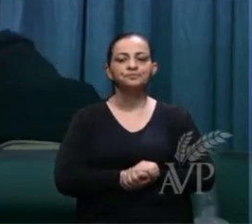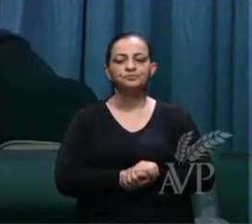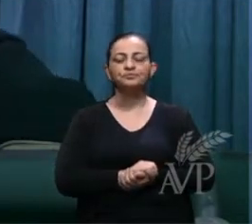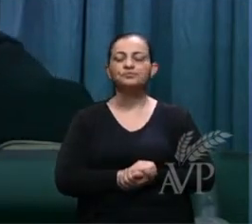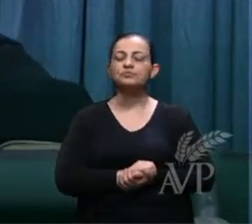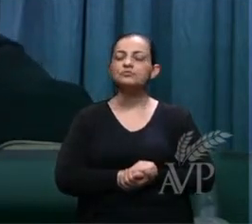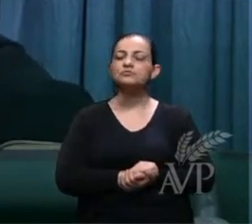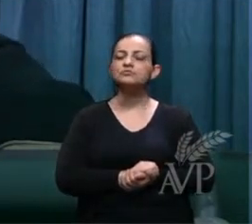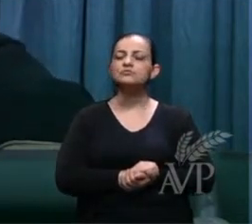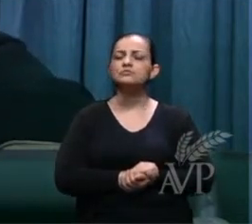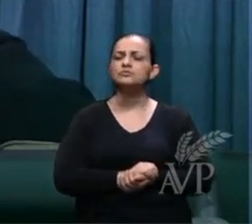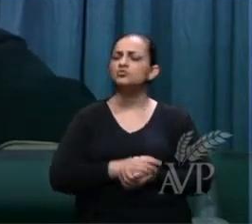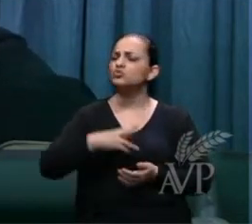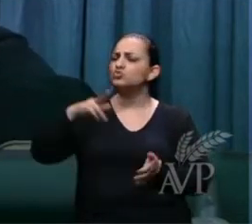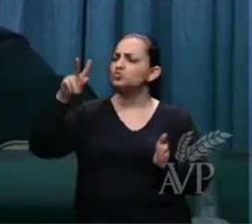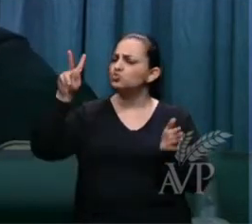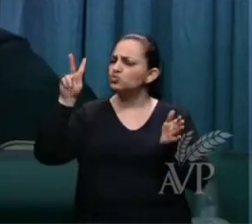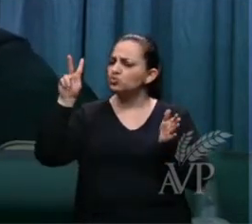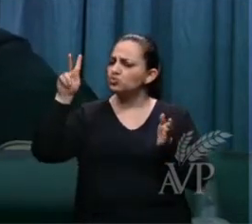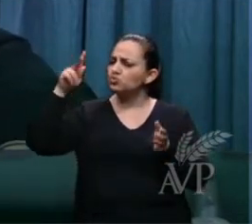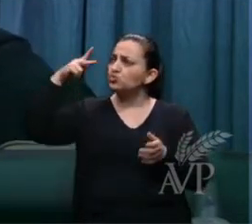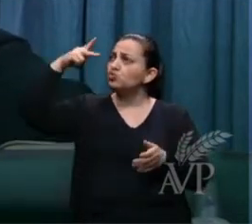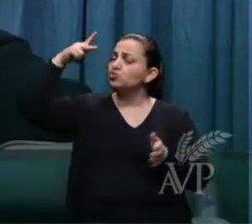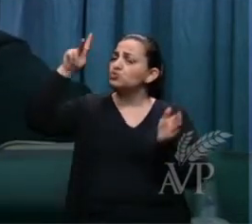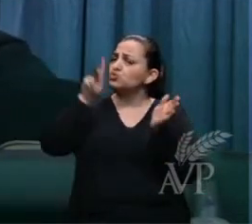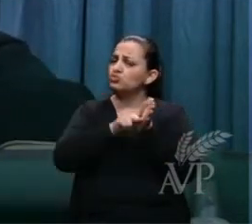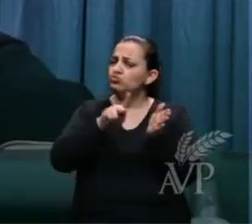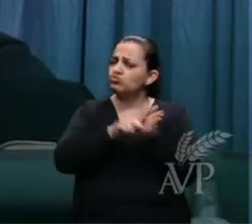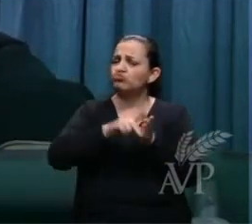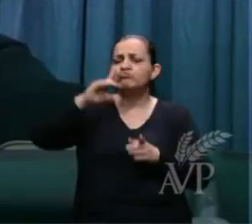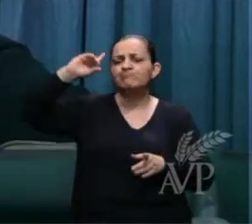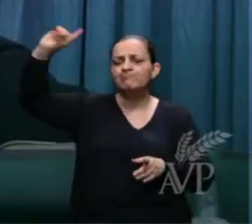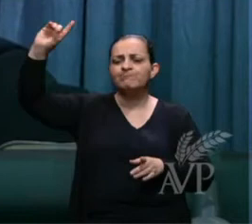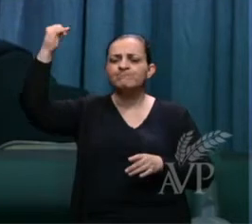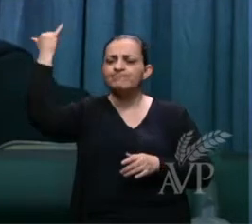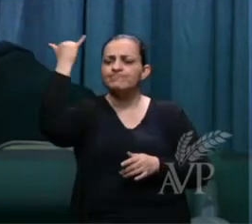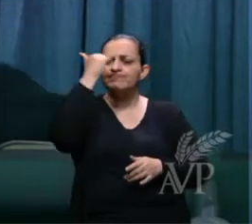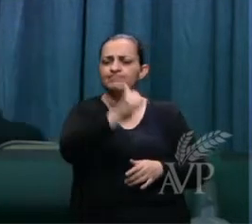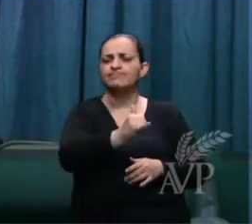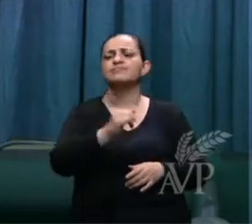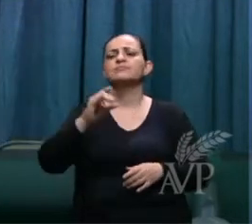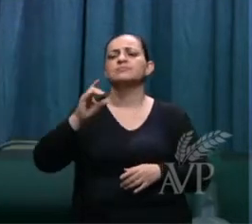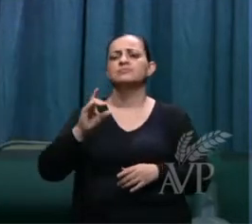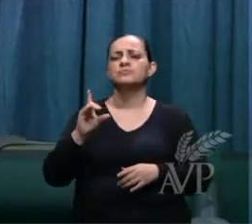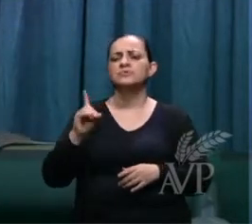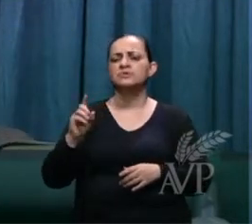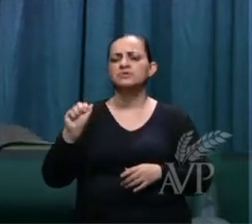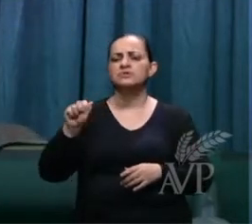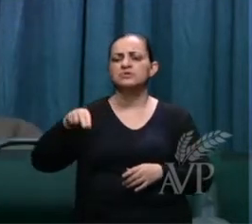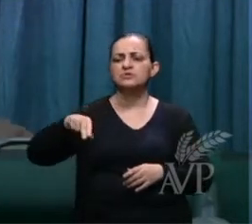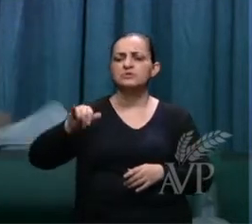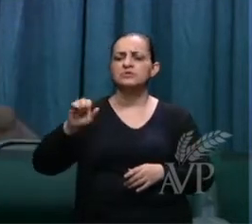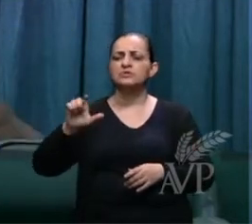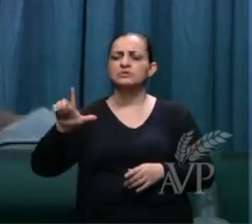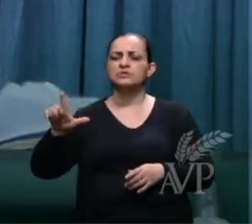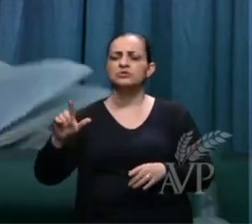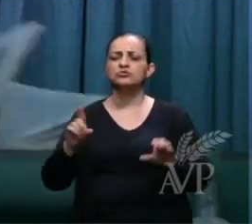O próprio Deus disse para Daniel, quando Daniel, lá no capítulo 12,